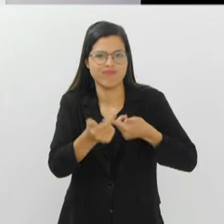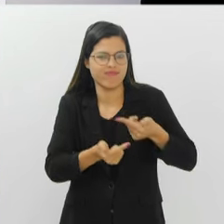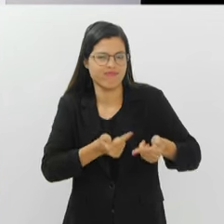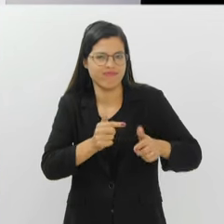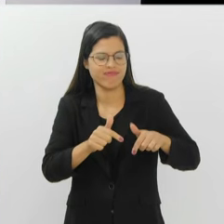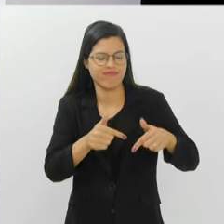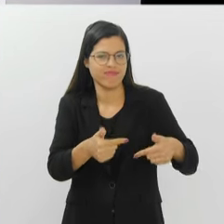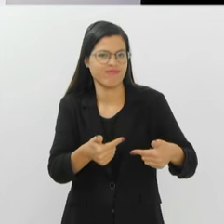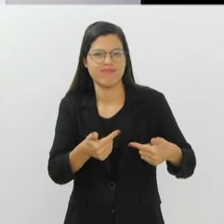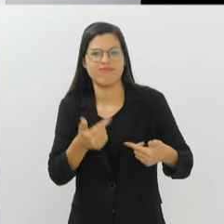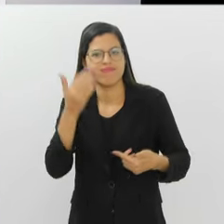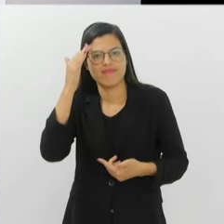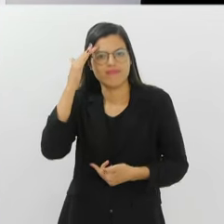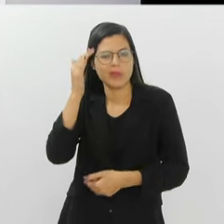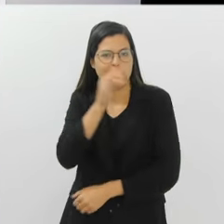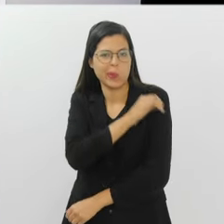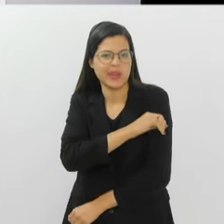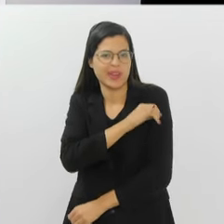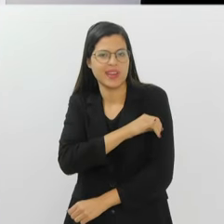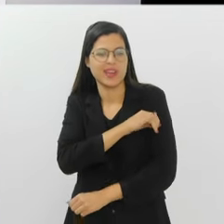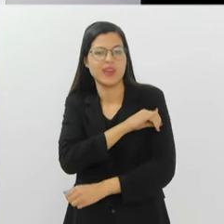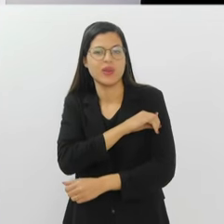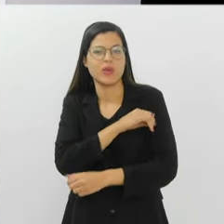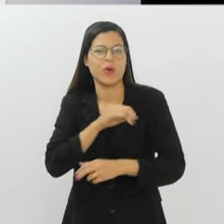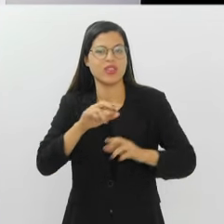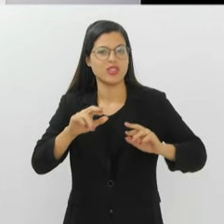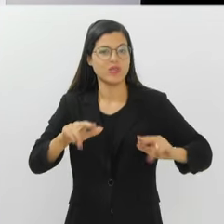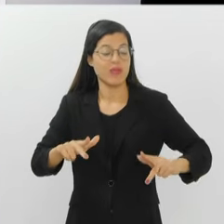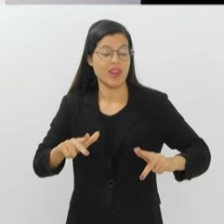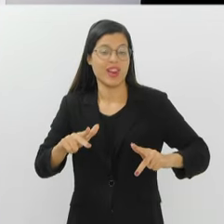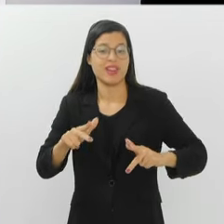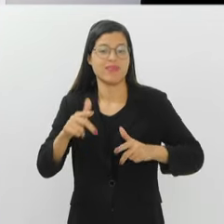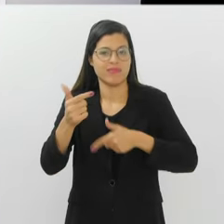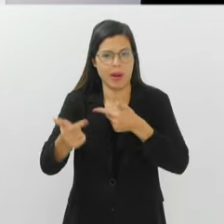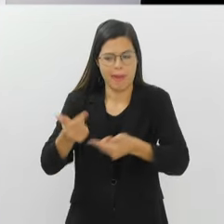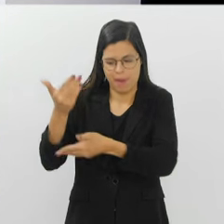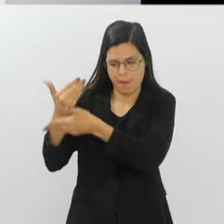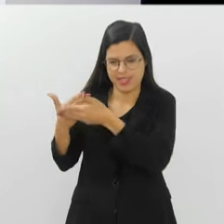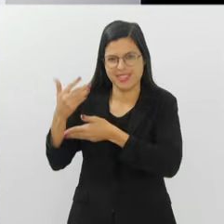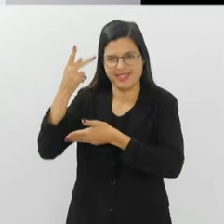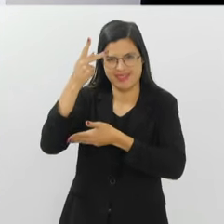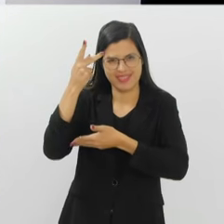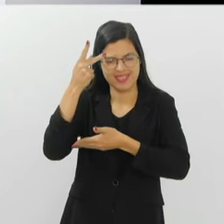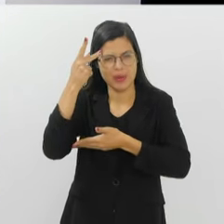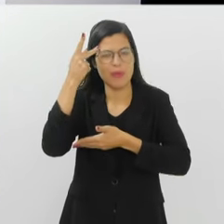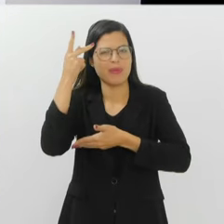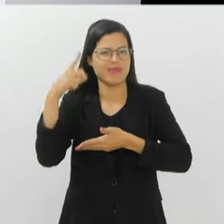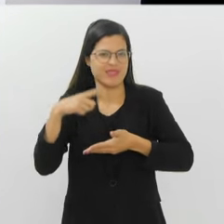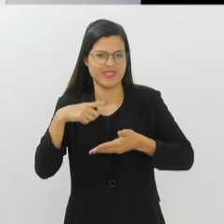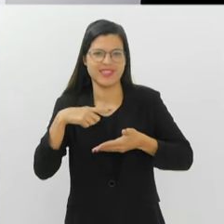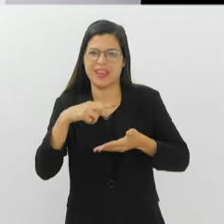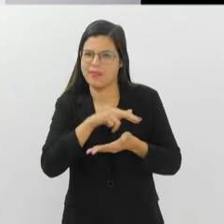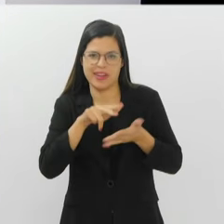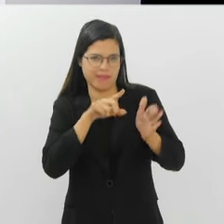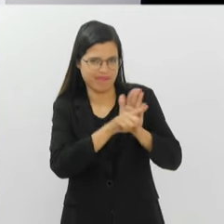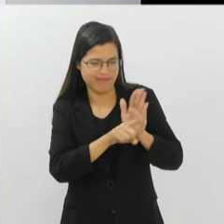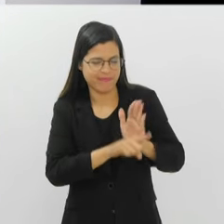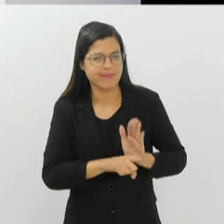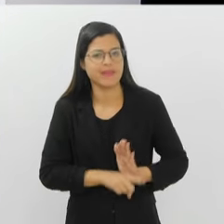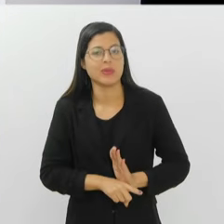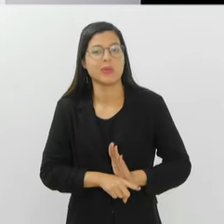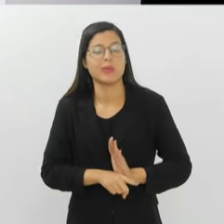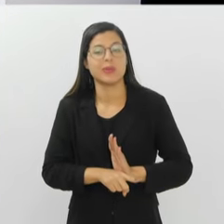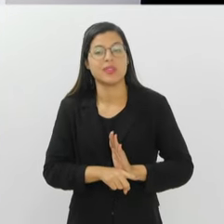pouco do Rio, quais são as diferenças dos seus trabalhos anteriores lá em São Paulo. Enfim, tem muita coisa para a gente perguntar,